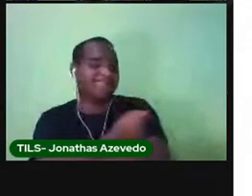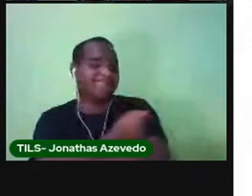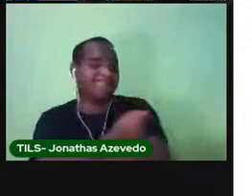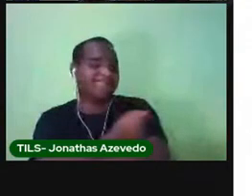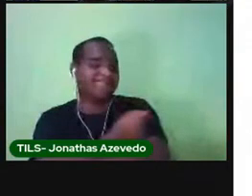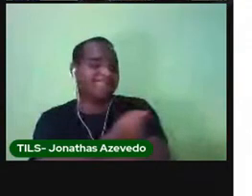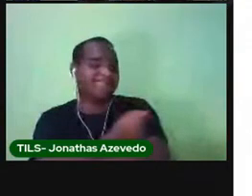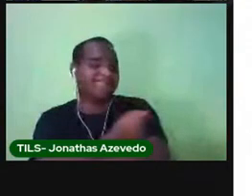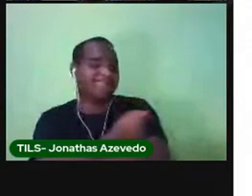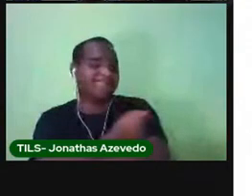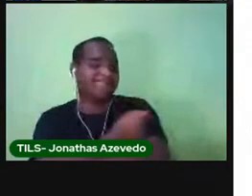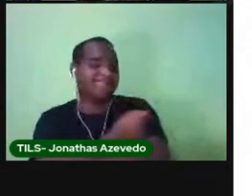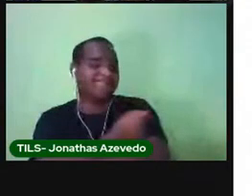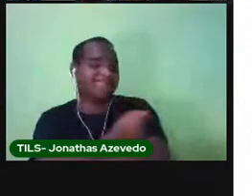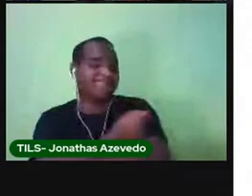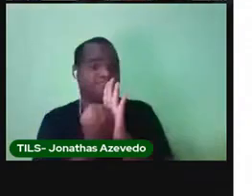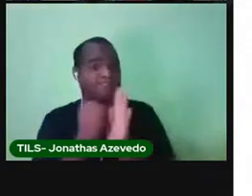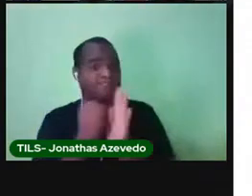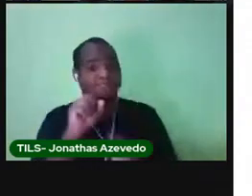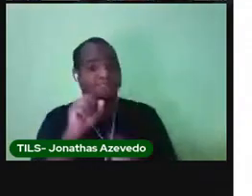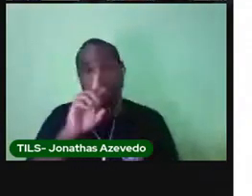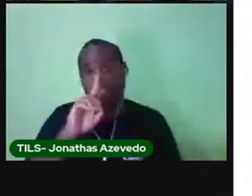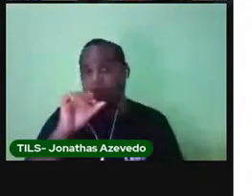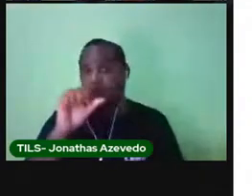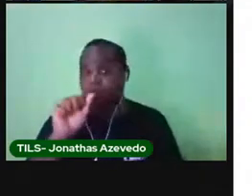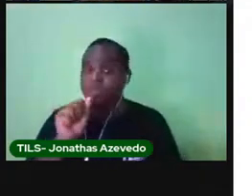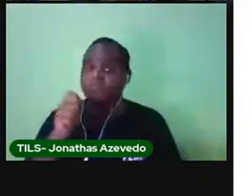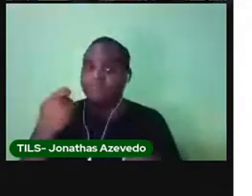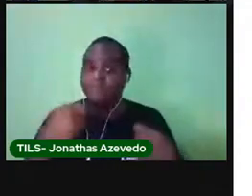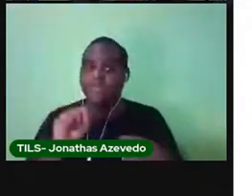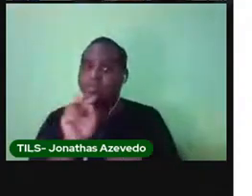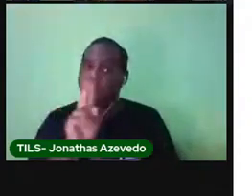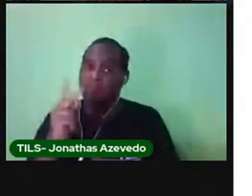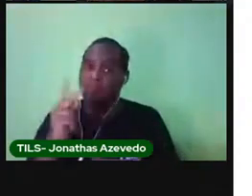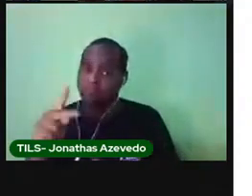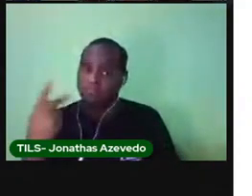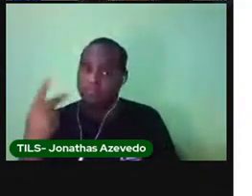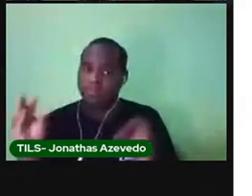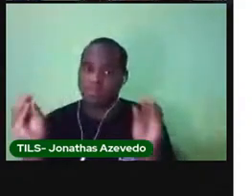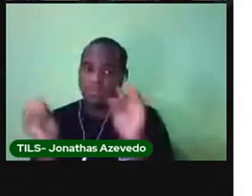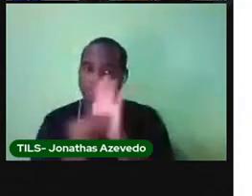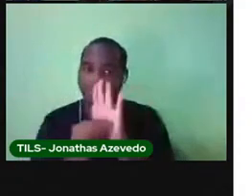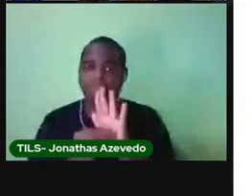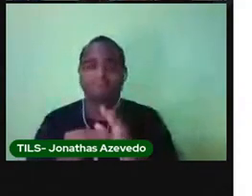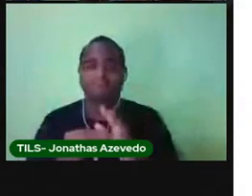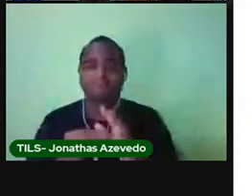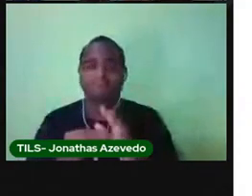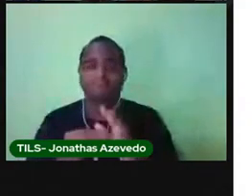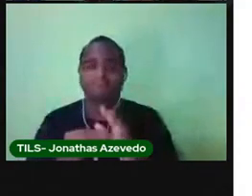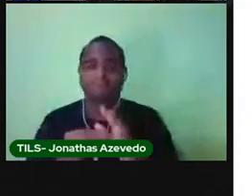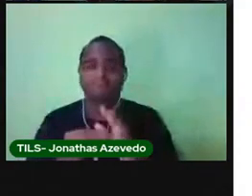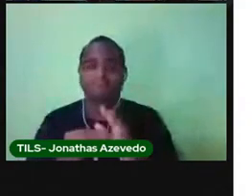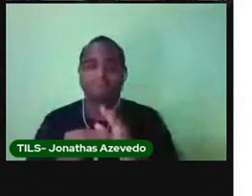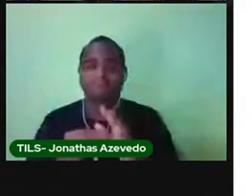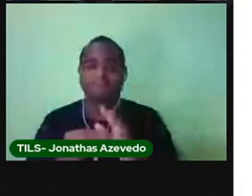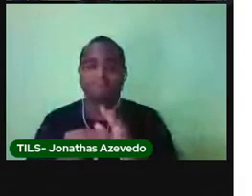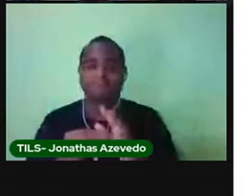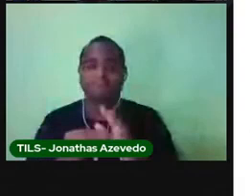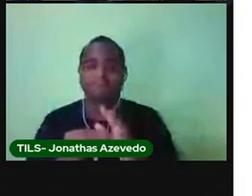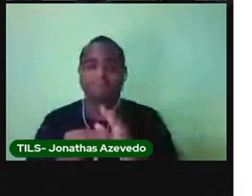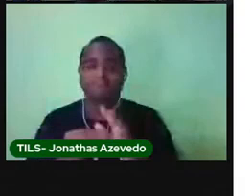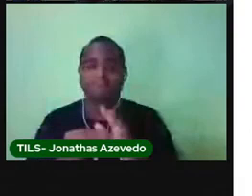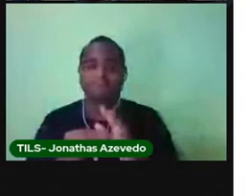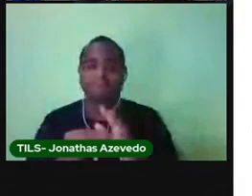daquele dia e assinar o nome dela. Ok? Tem que conferir tudo direitinho, para que seja